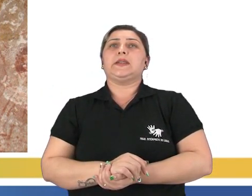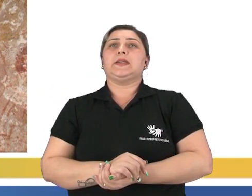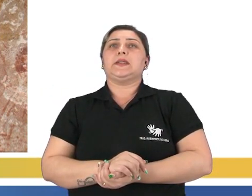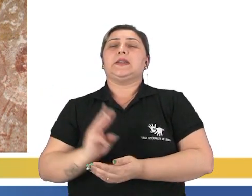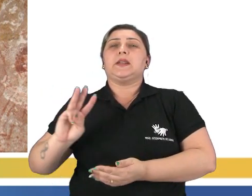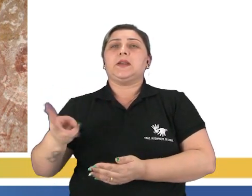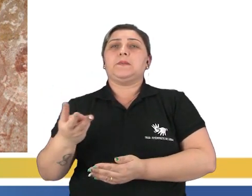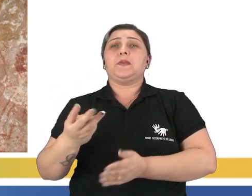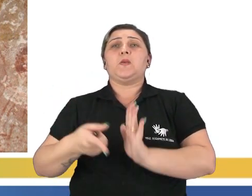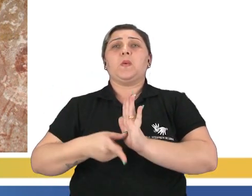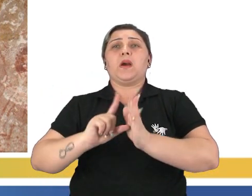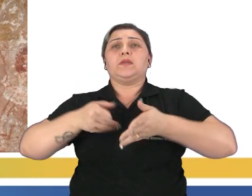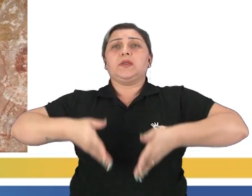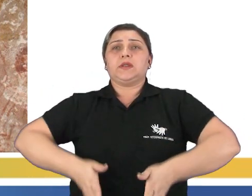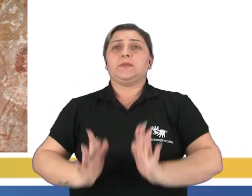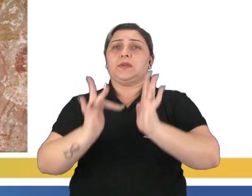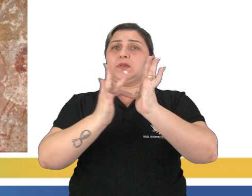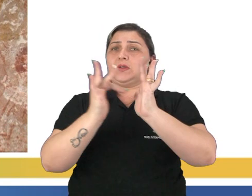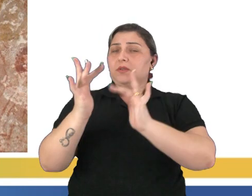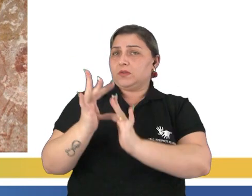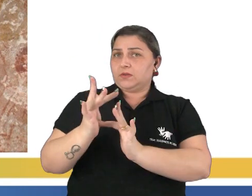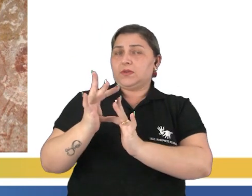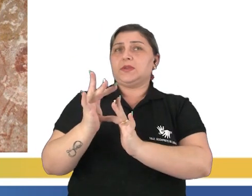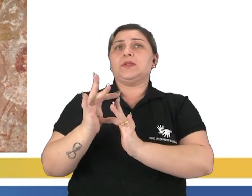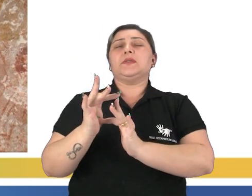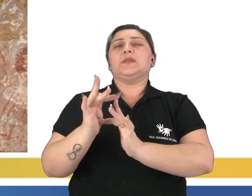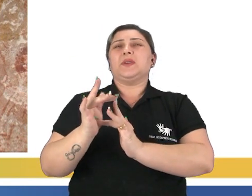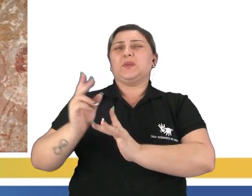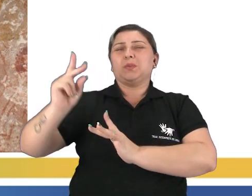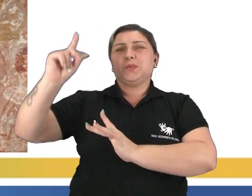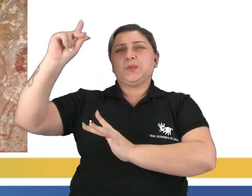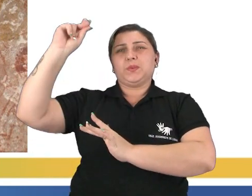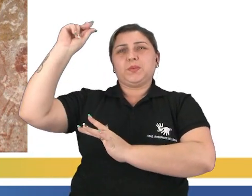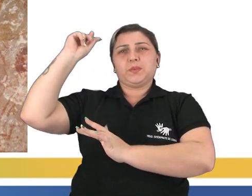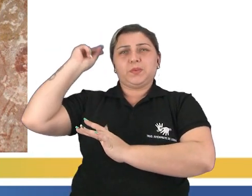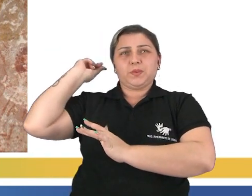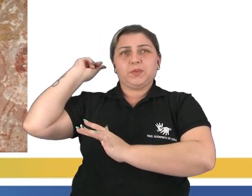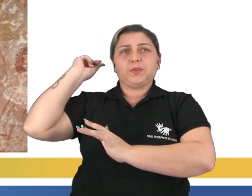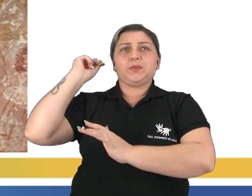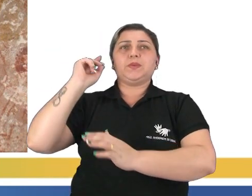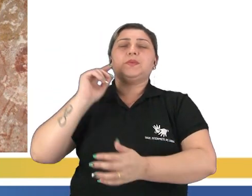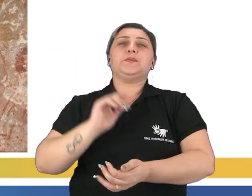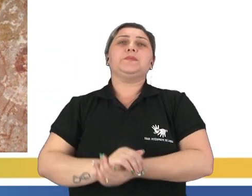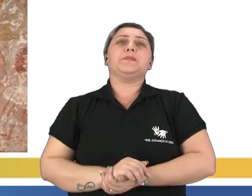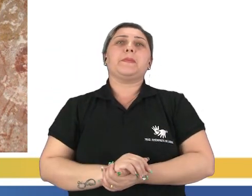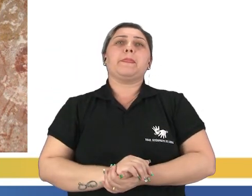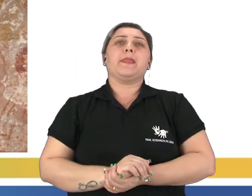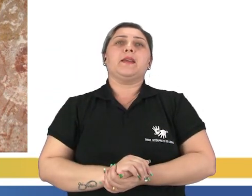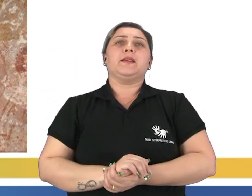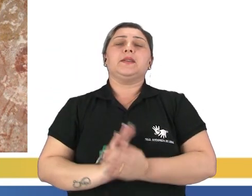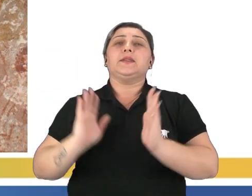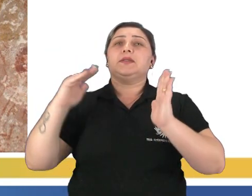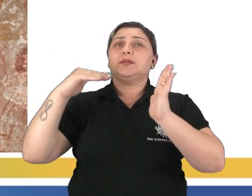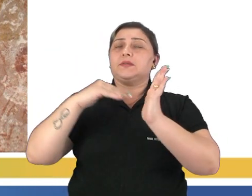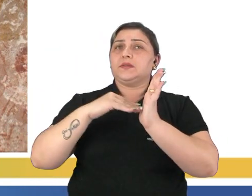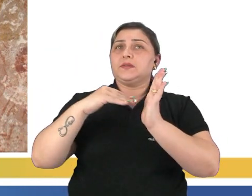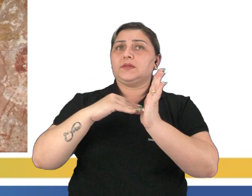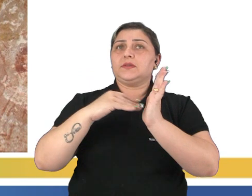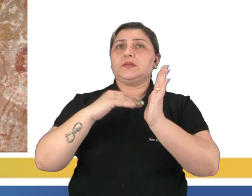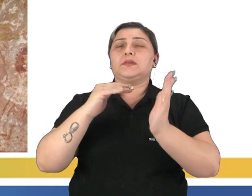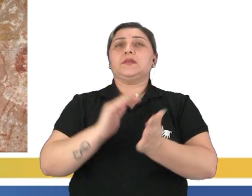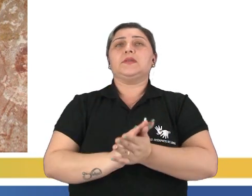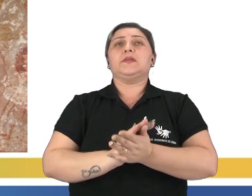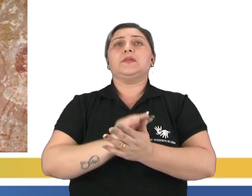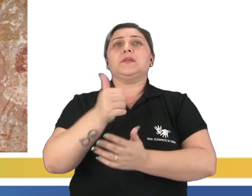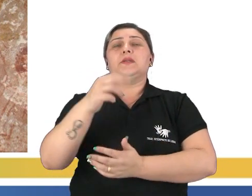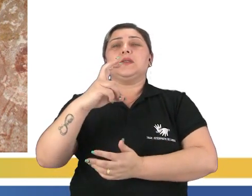mil anos antes de Cristo, então são muitos e muitos tempos, até o